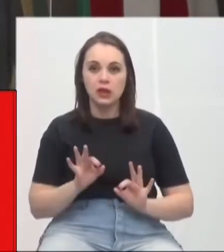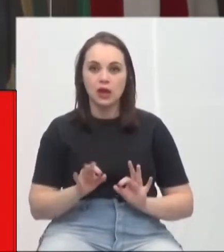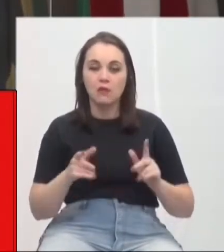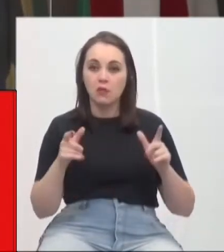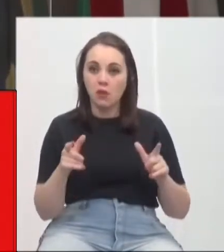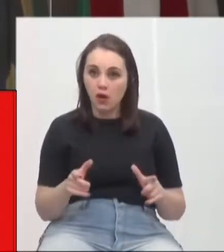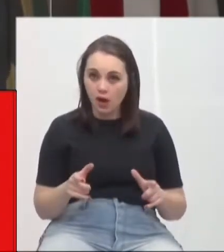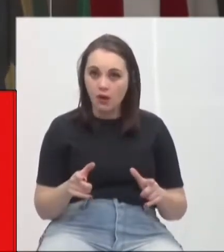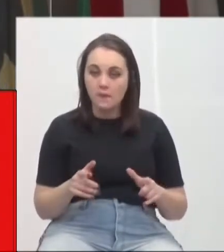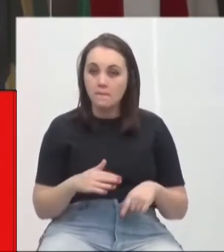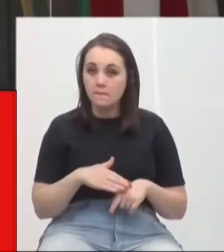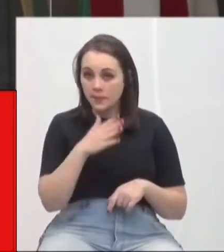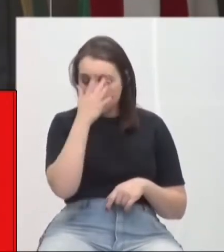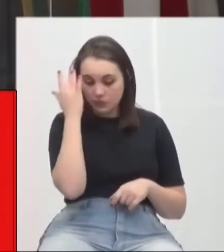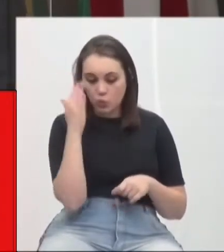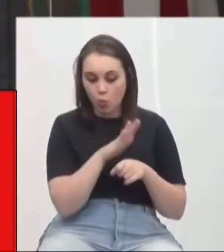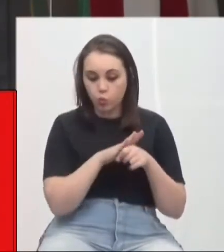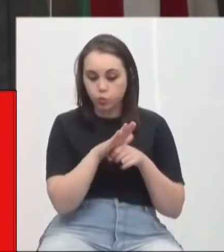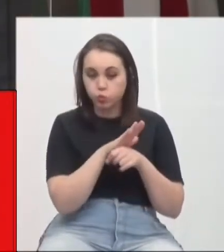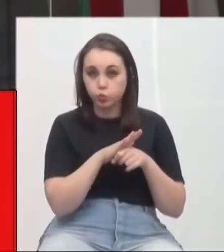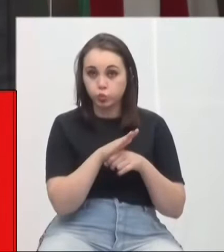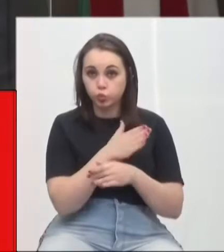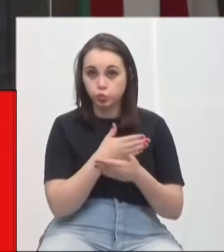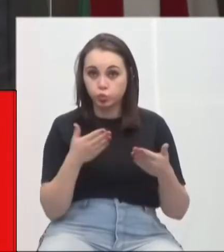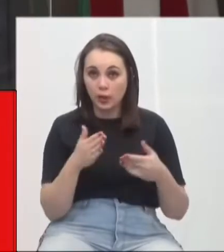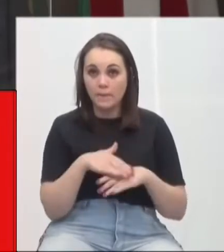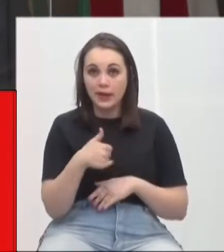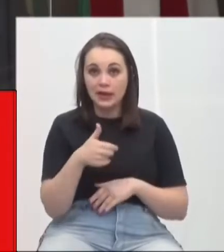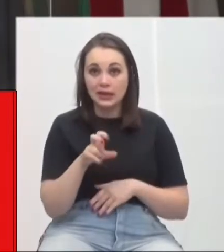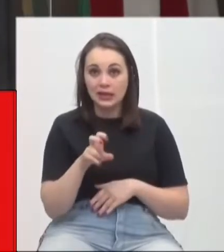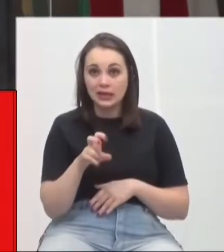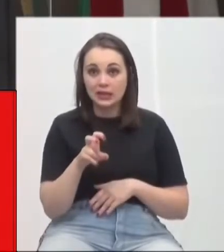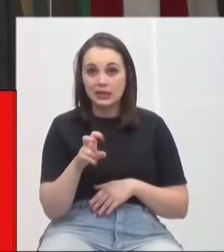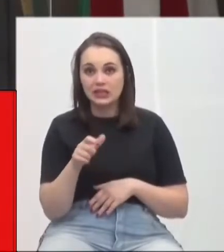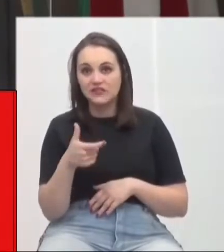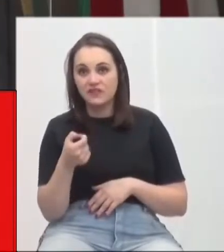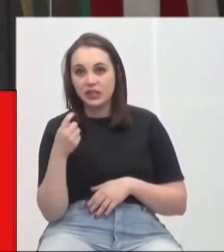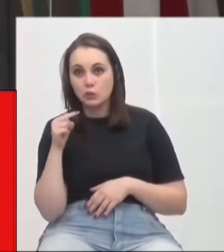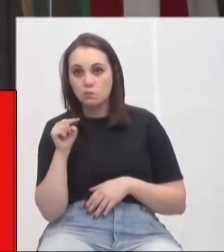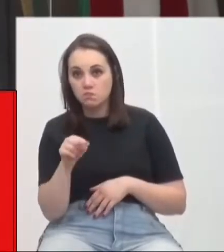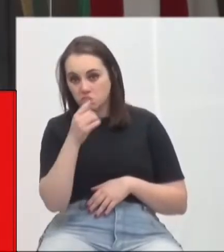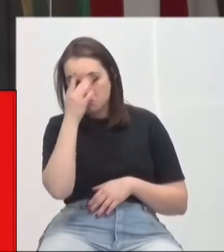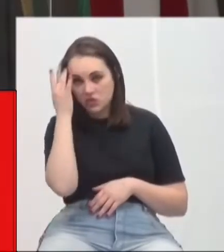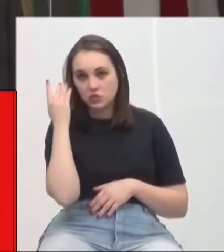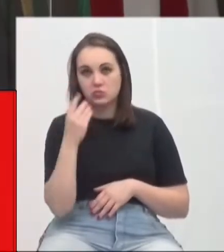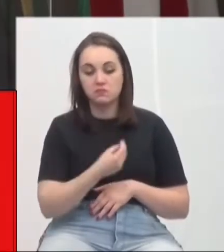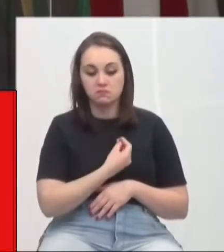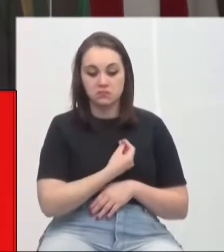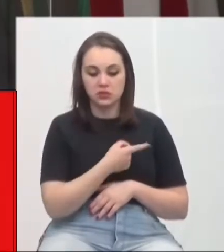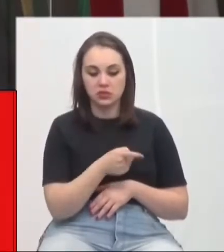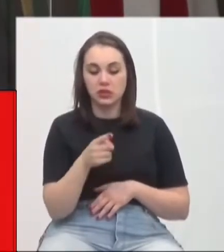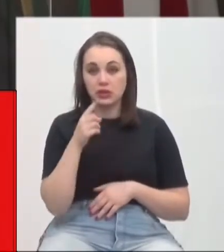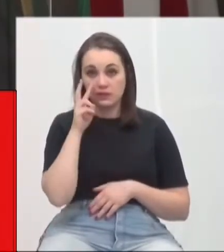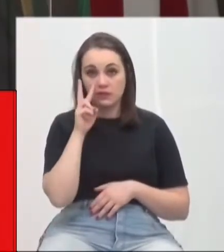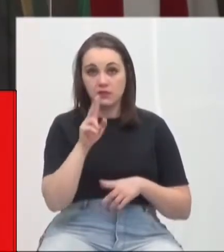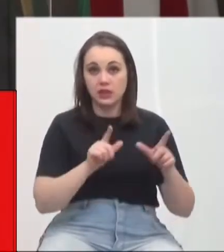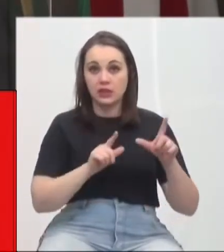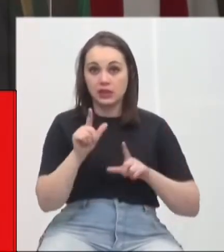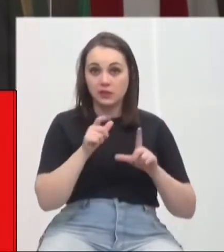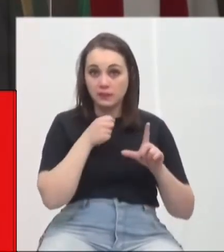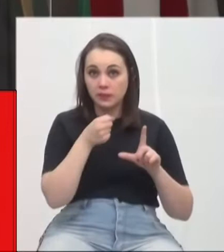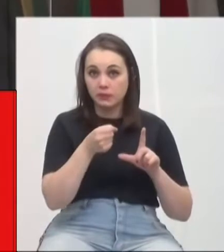manifestação de pessoas, mais de 15 a 20 mil pessoas. Eu estava vendo a reportagem, senhor presidente,